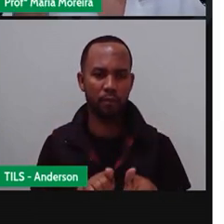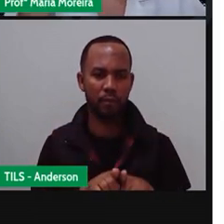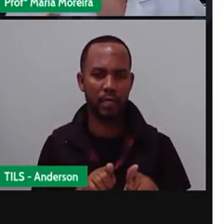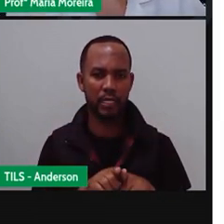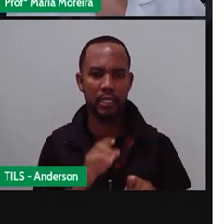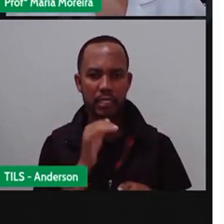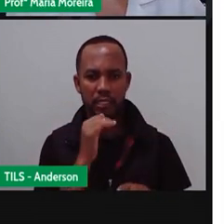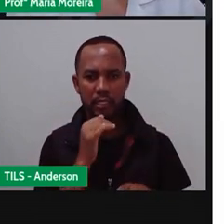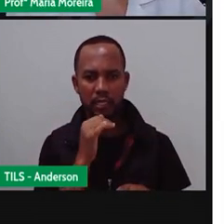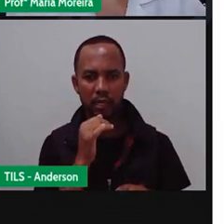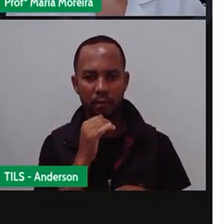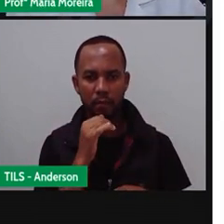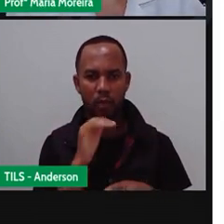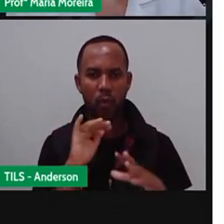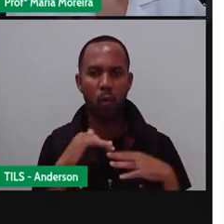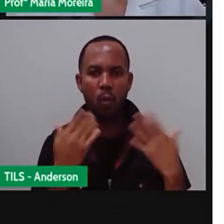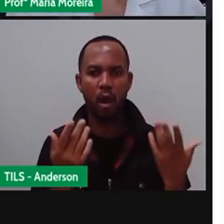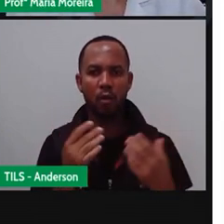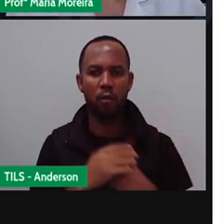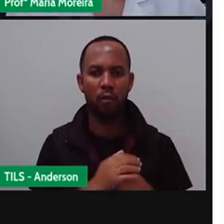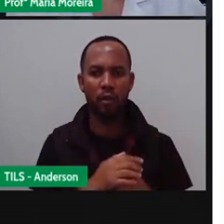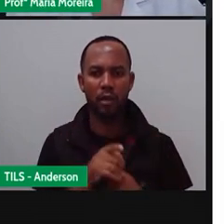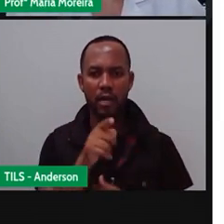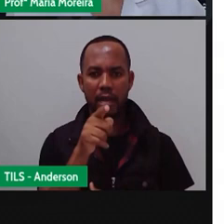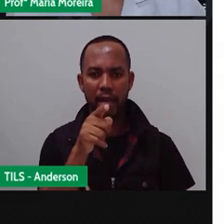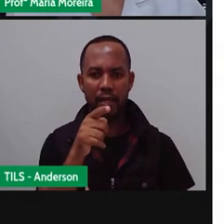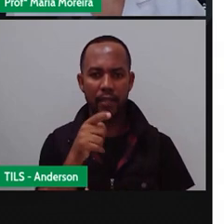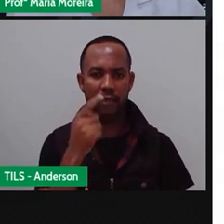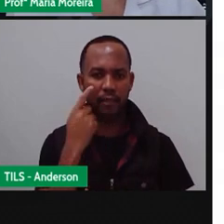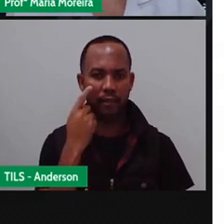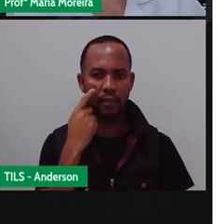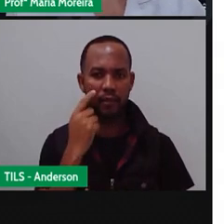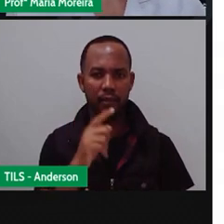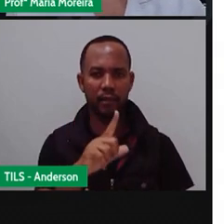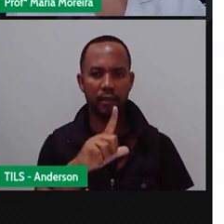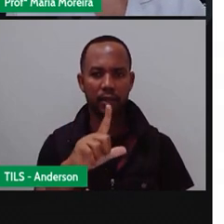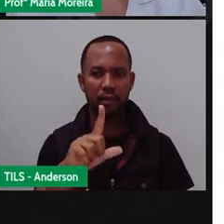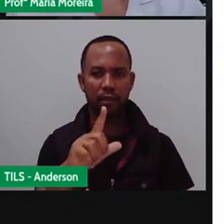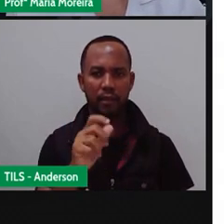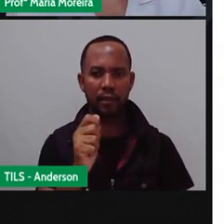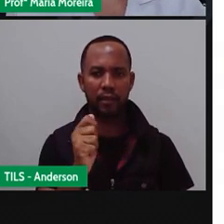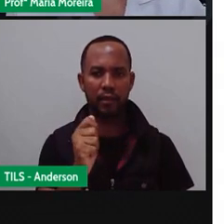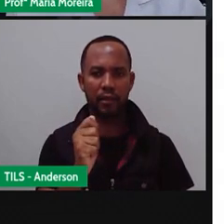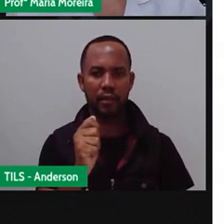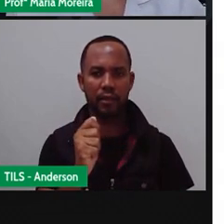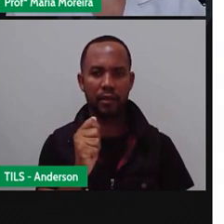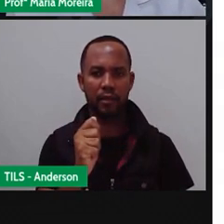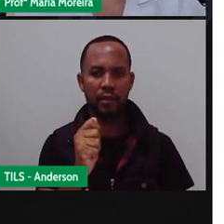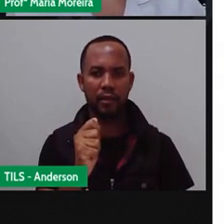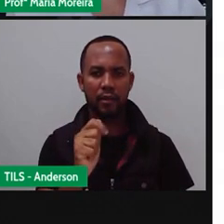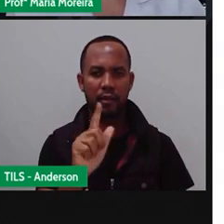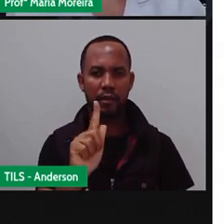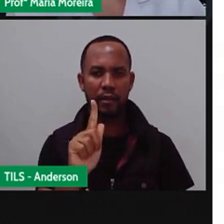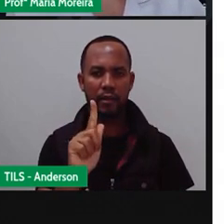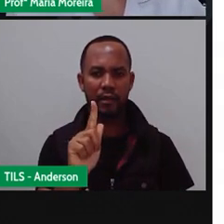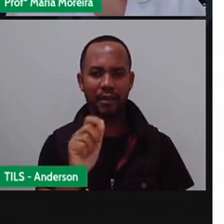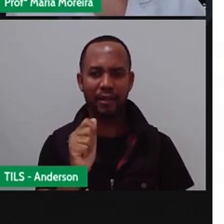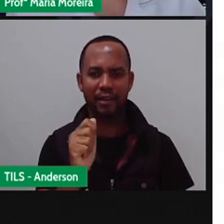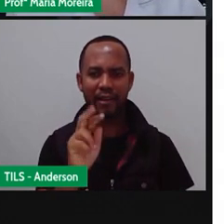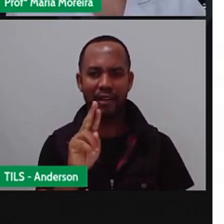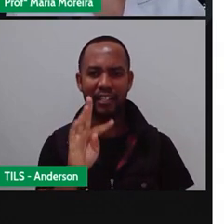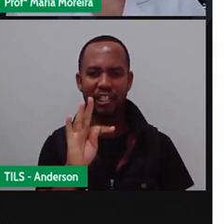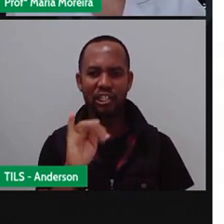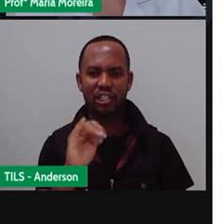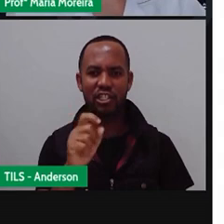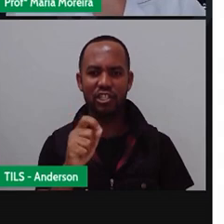a Largatixa da Areia, que é uma espécie do Rio de Janeiro e tem como habitat as faixas de areia, as quais